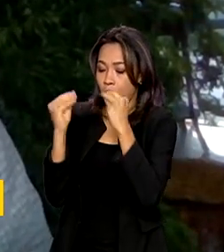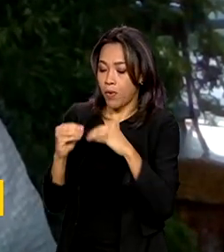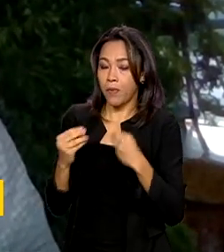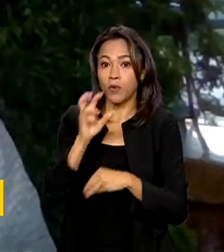brasileiros. BRASIL A CIDADE